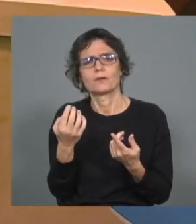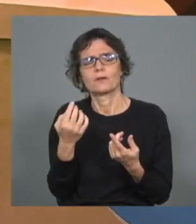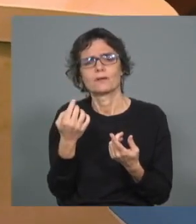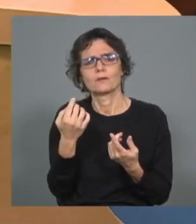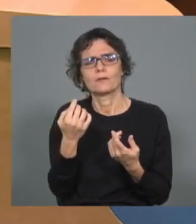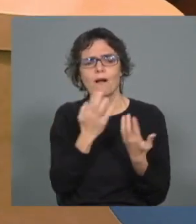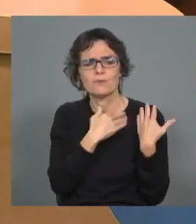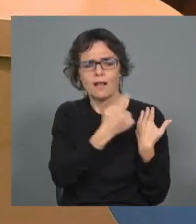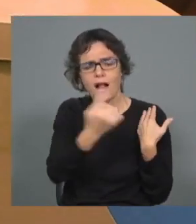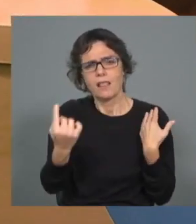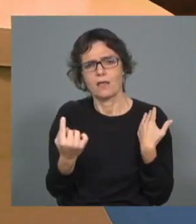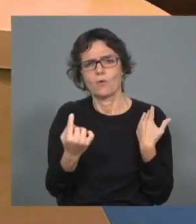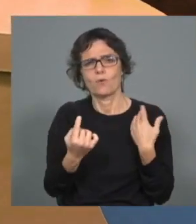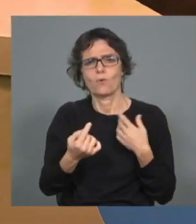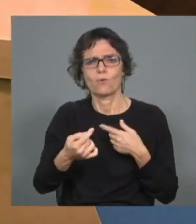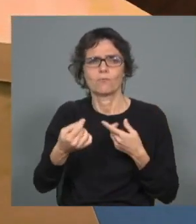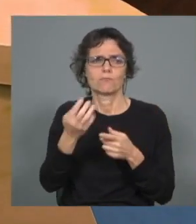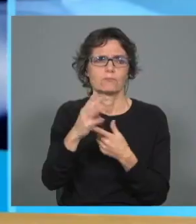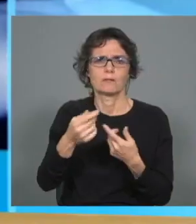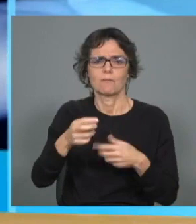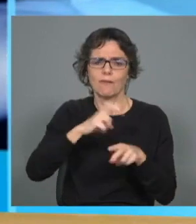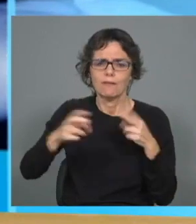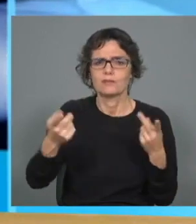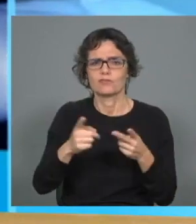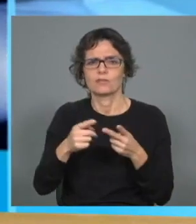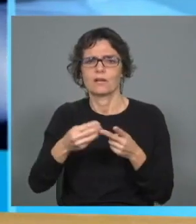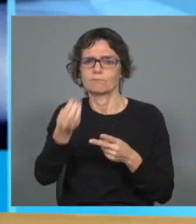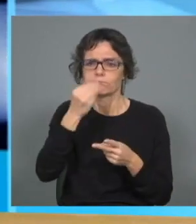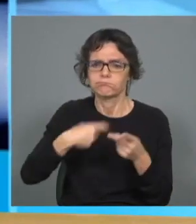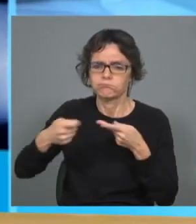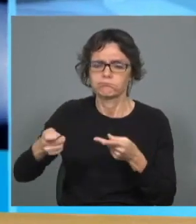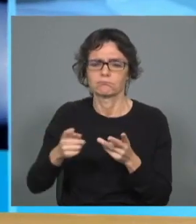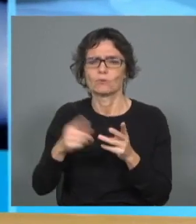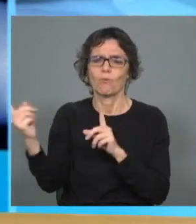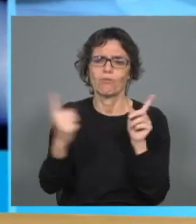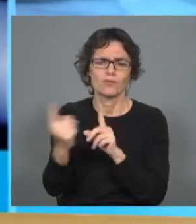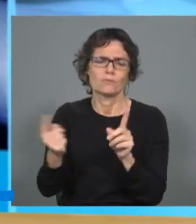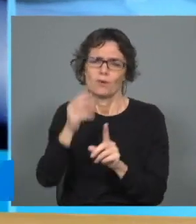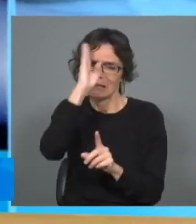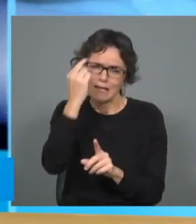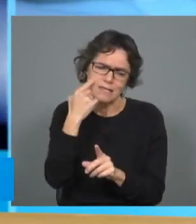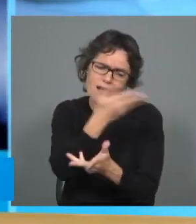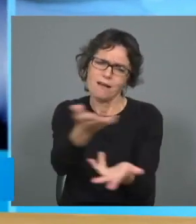na forma como consome alimentos, energia, na forma como se transporta, enfim, há